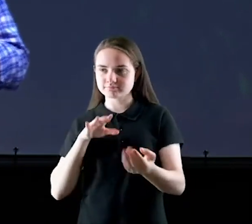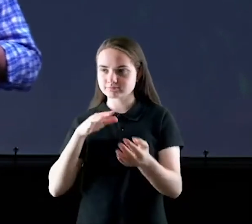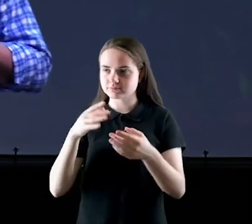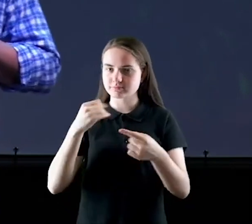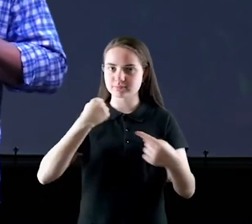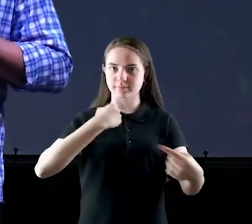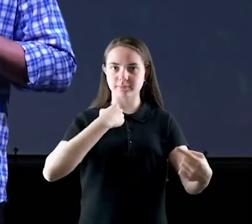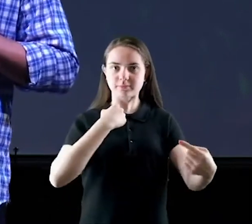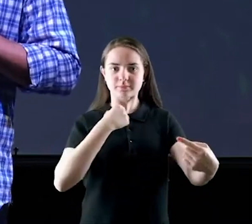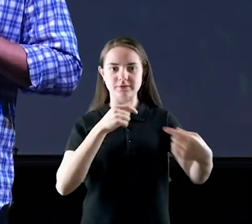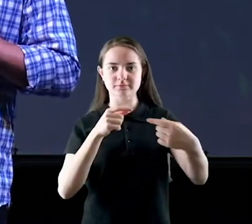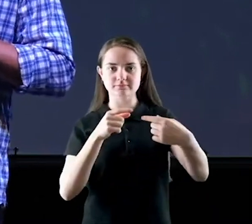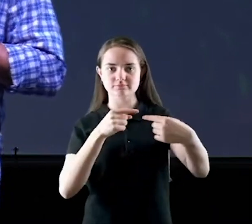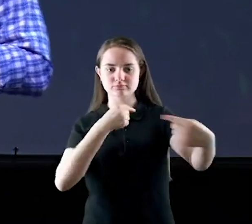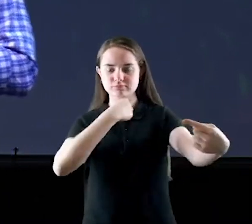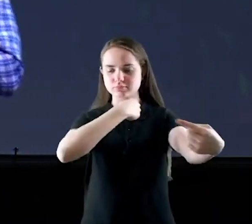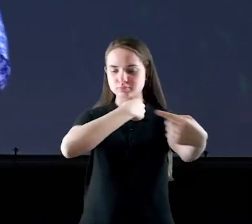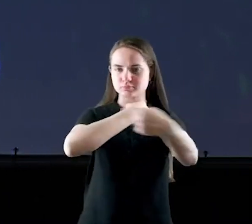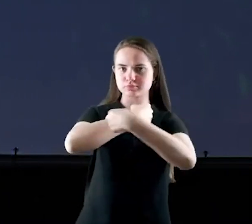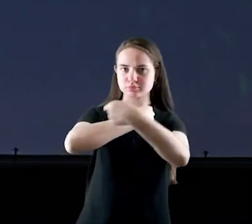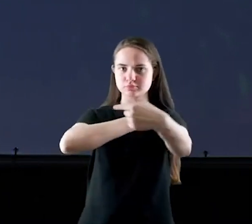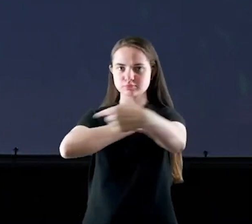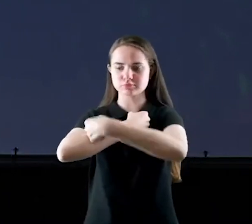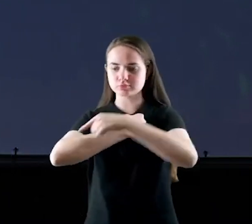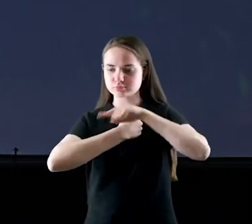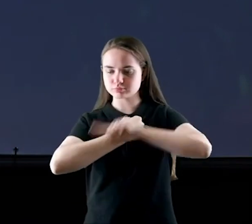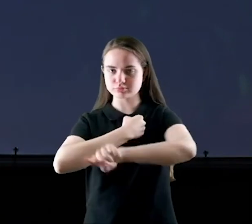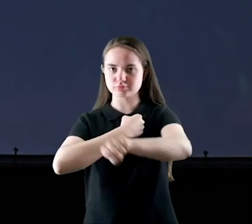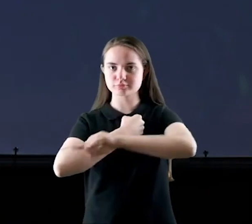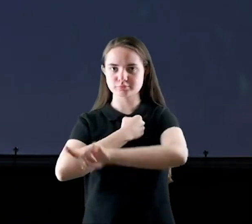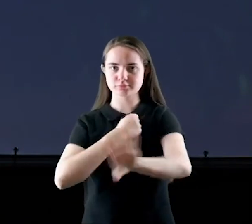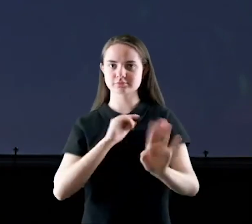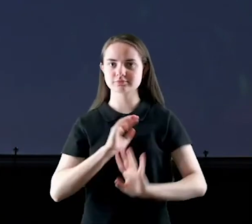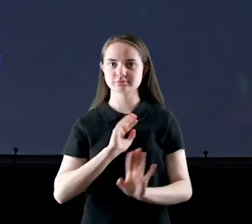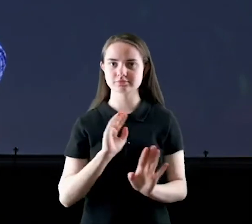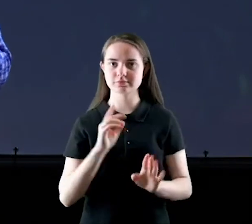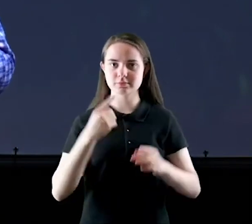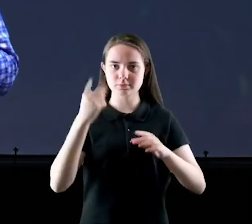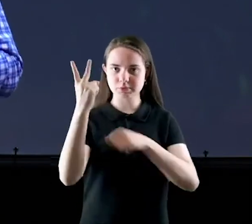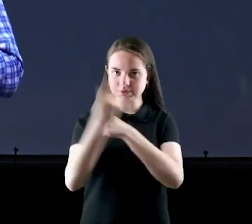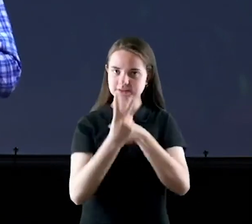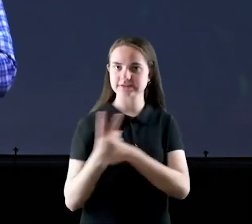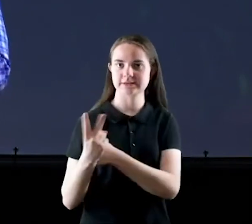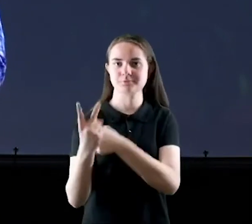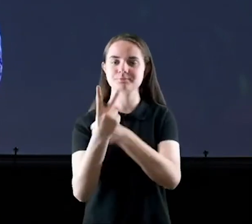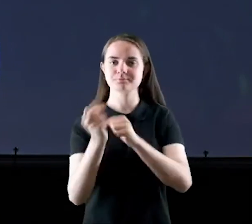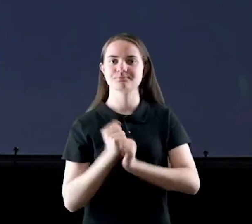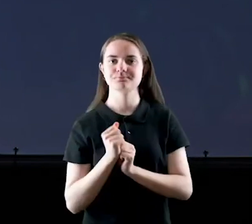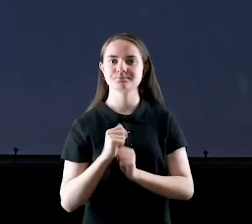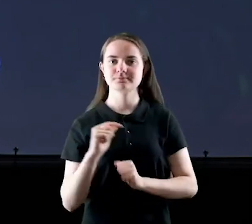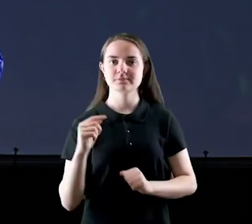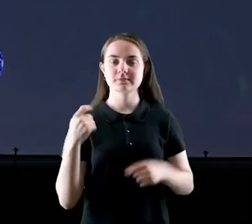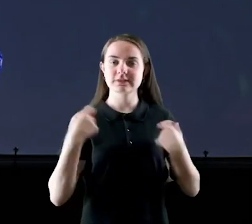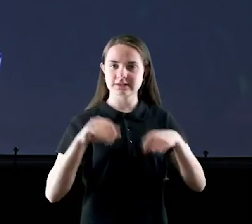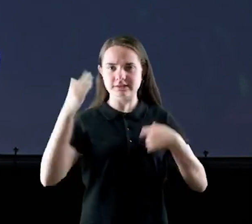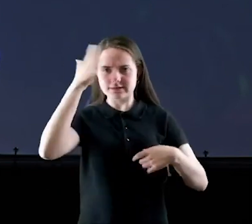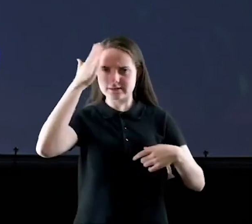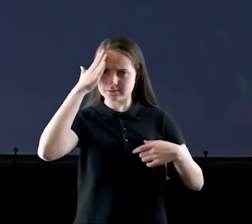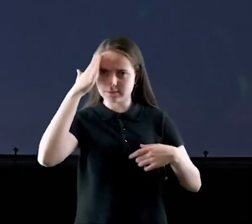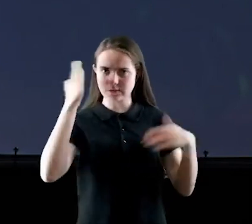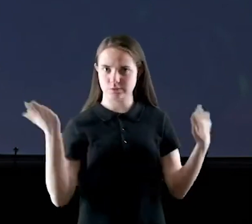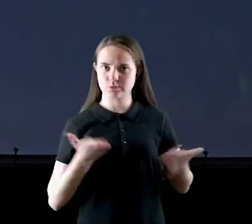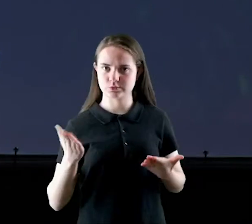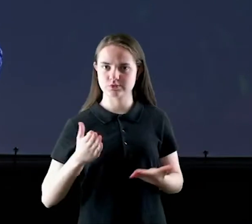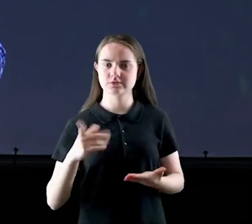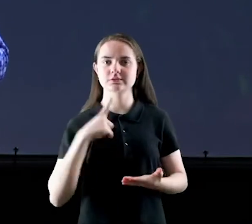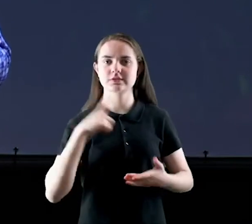nossas vidas de uma forma sutil e você precisa saber hoje que existe um lugar de esconderijo, existe um lugar de